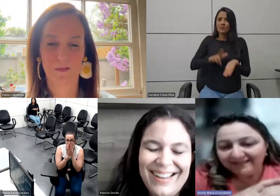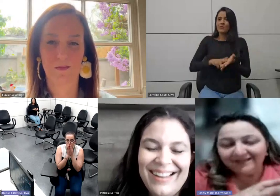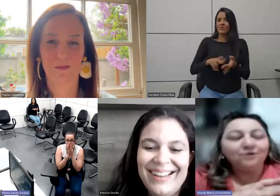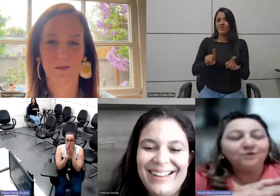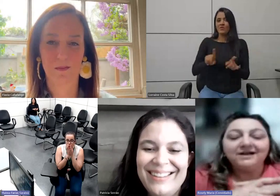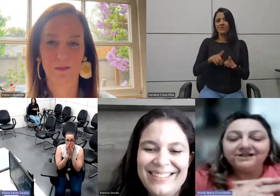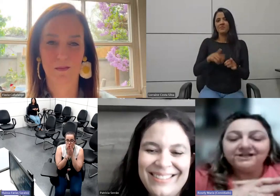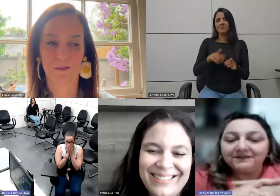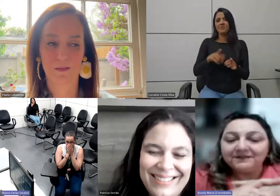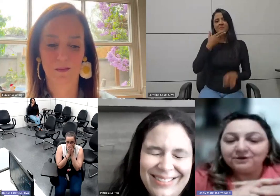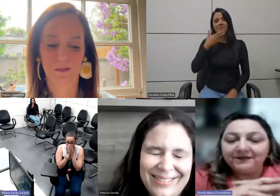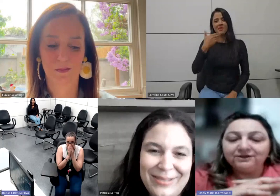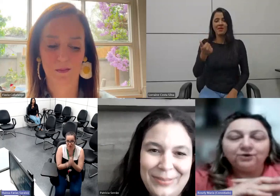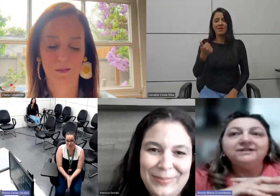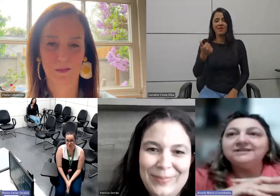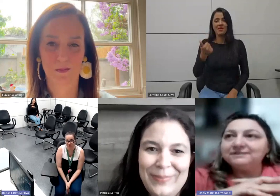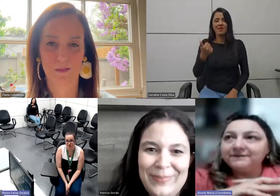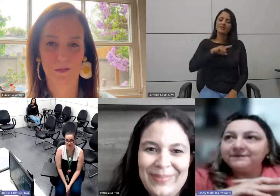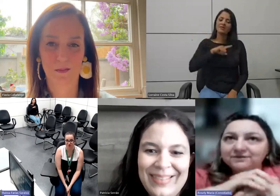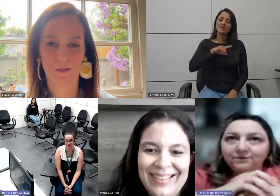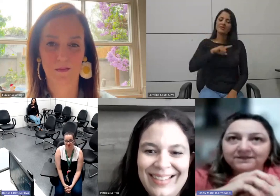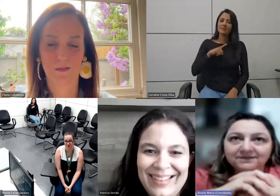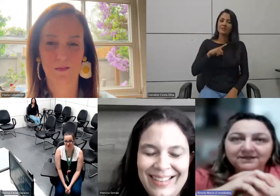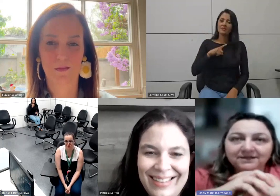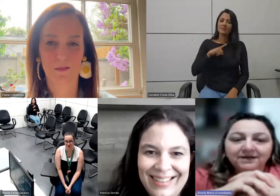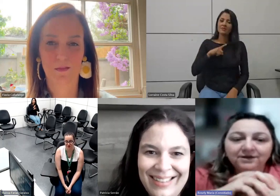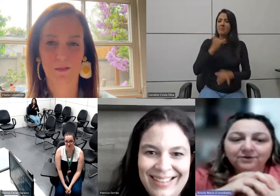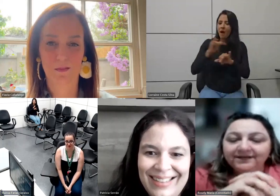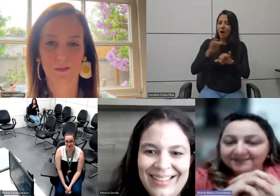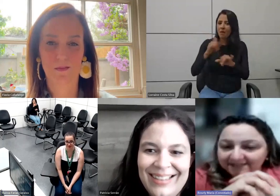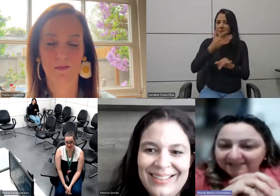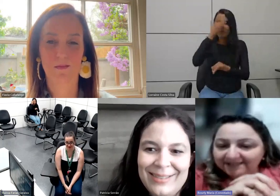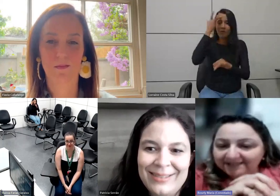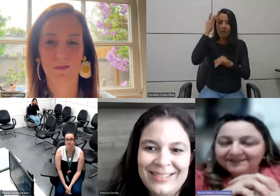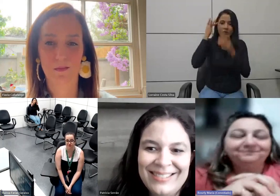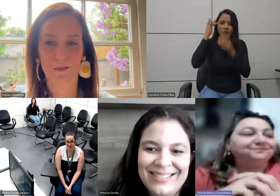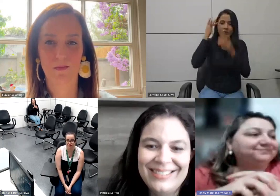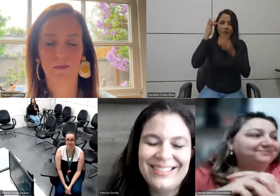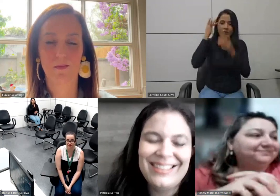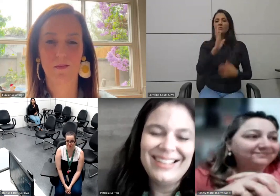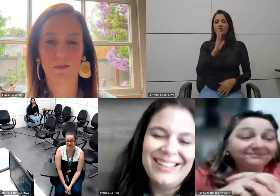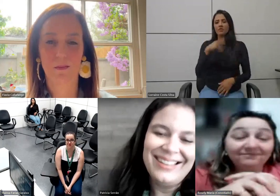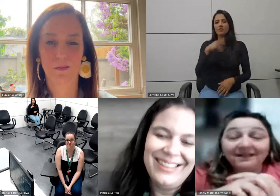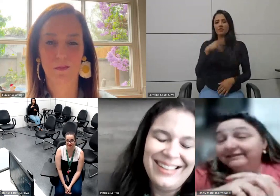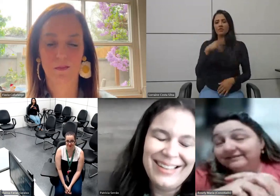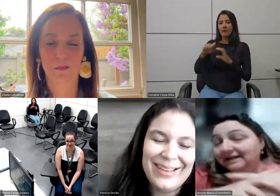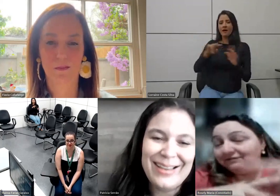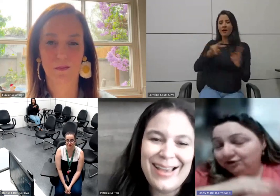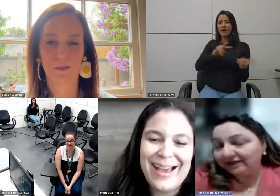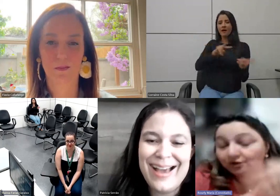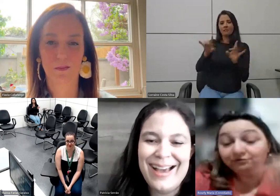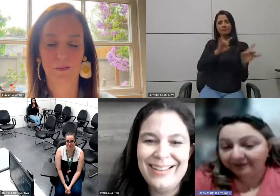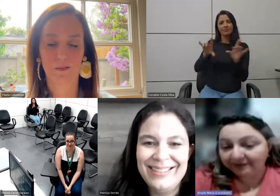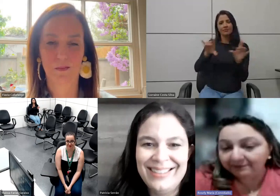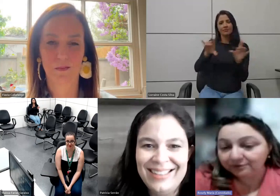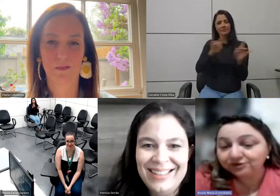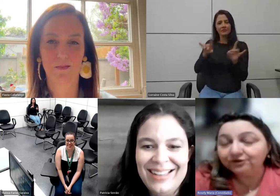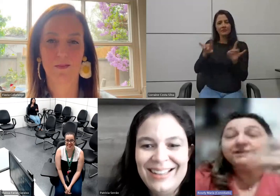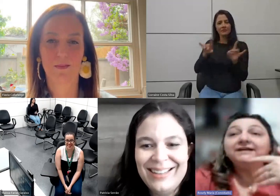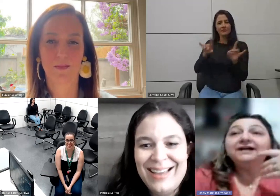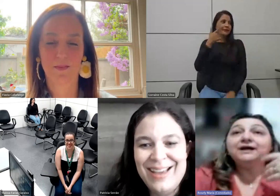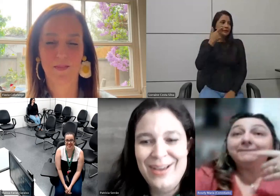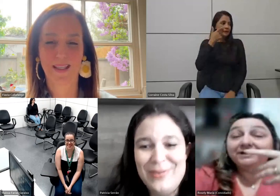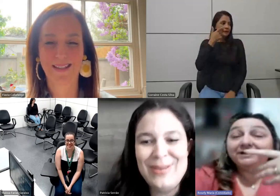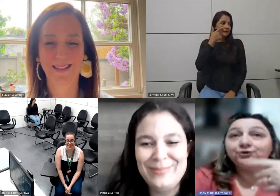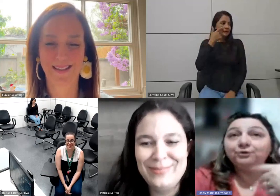melhor como a gente passou para todas as pessoas conhecidas vou chorar de novo porque me